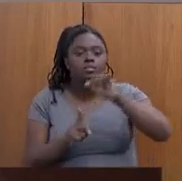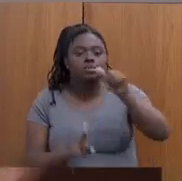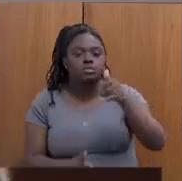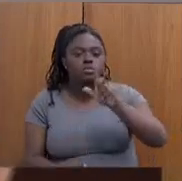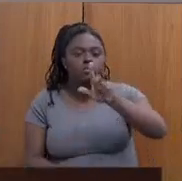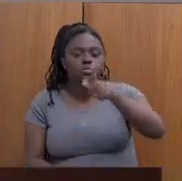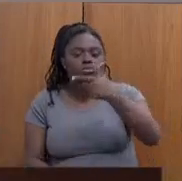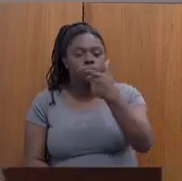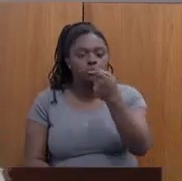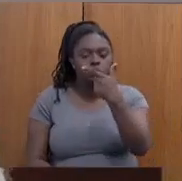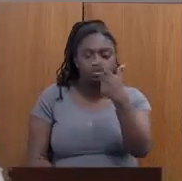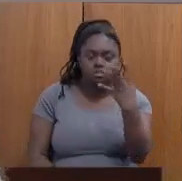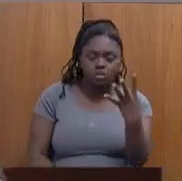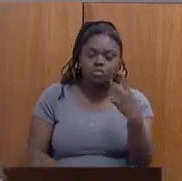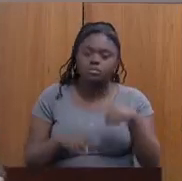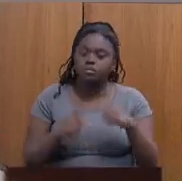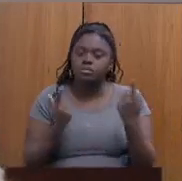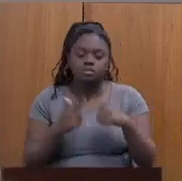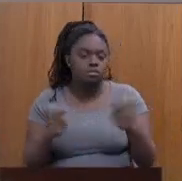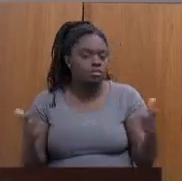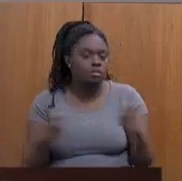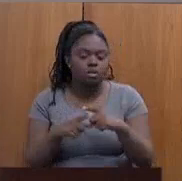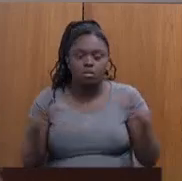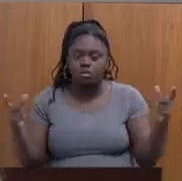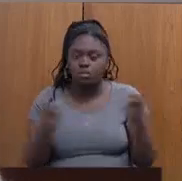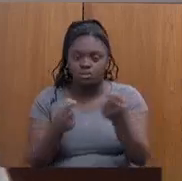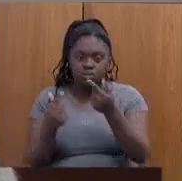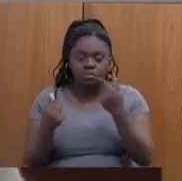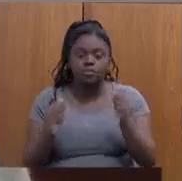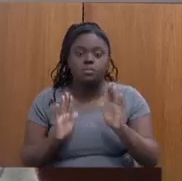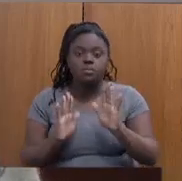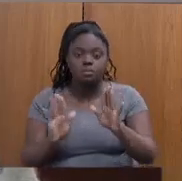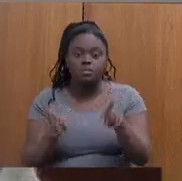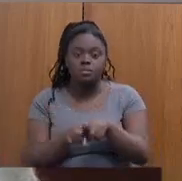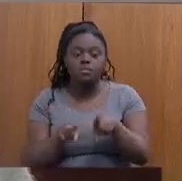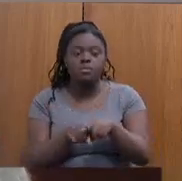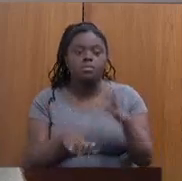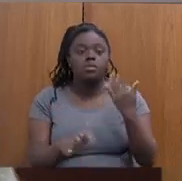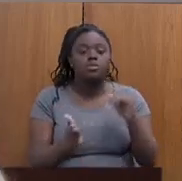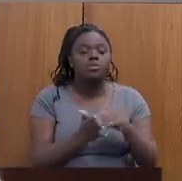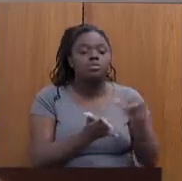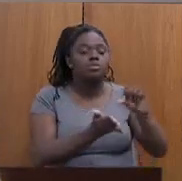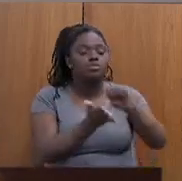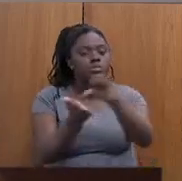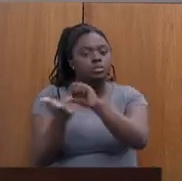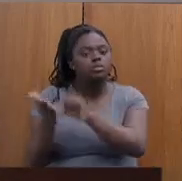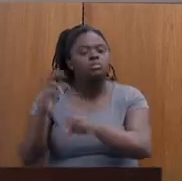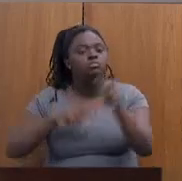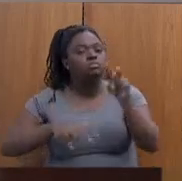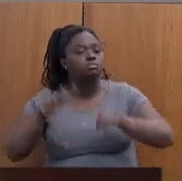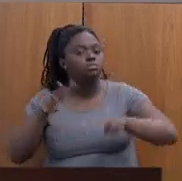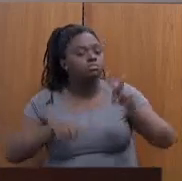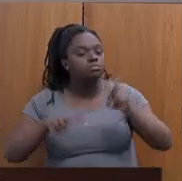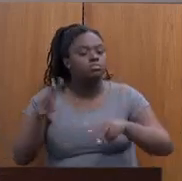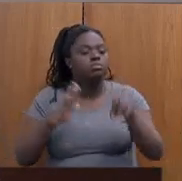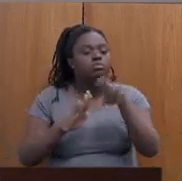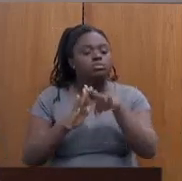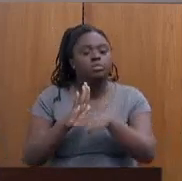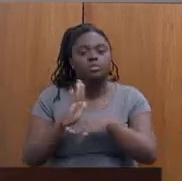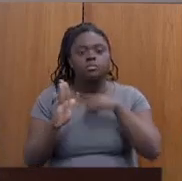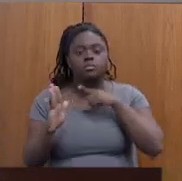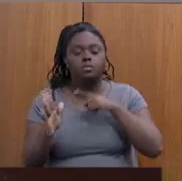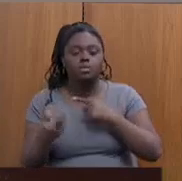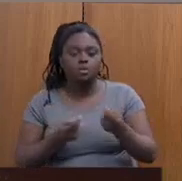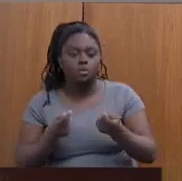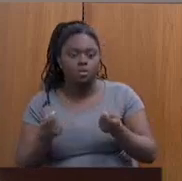mas não tem aumento de recursos. Mas também todos os centros foram verificados num programa que a gente tem com a Controliadoria